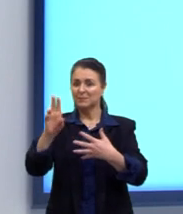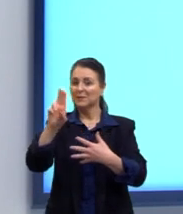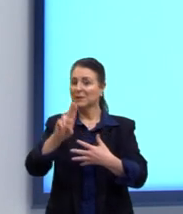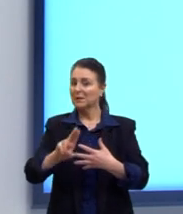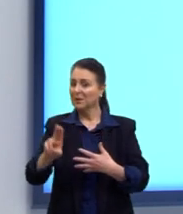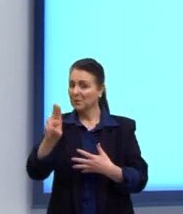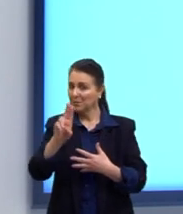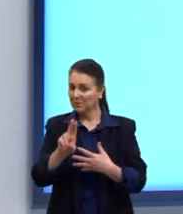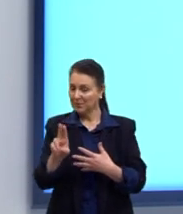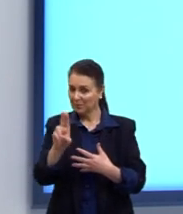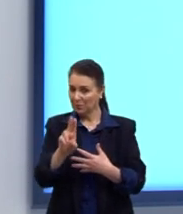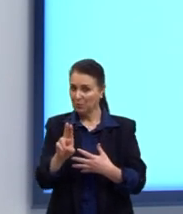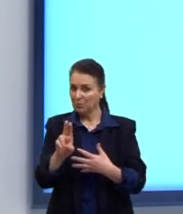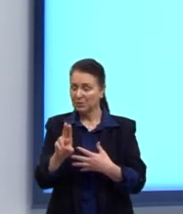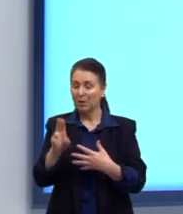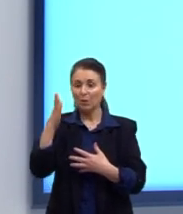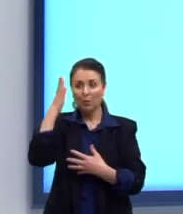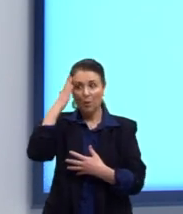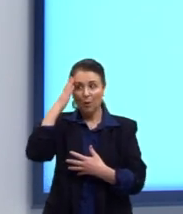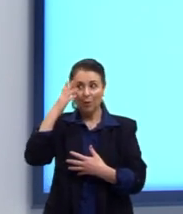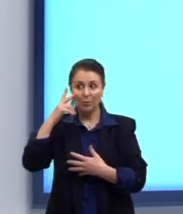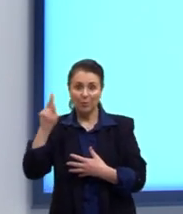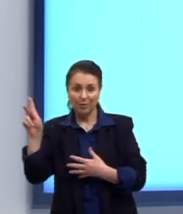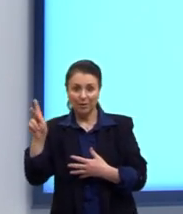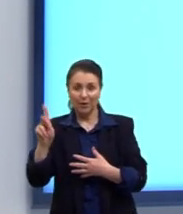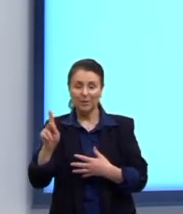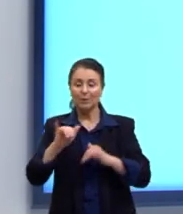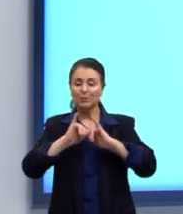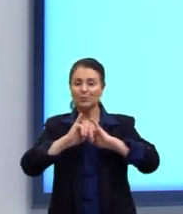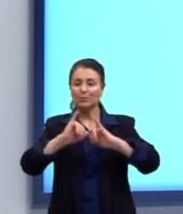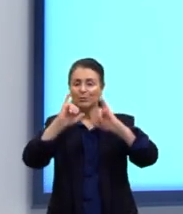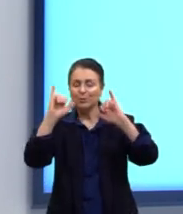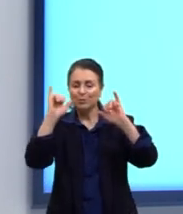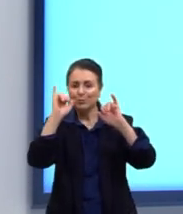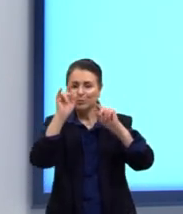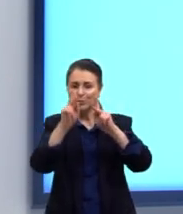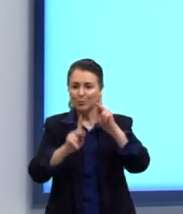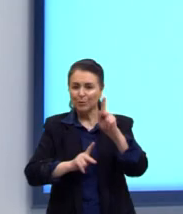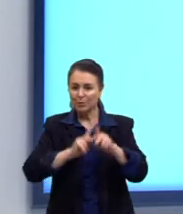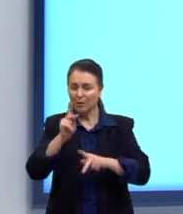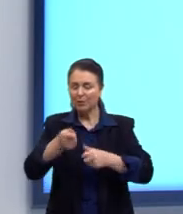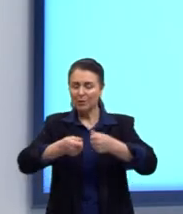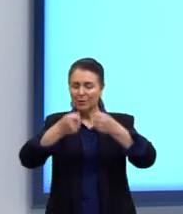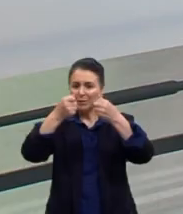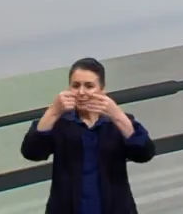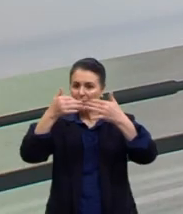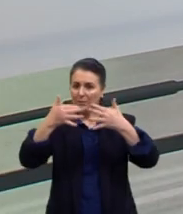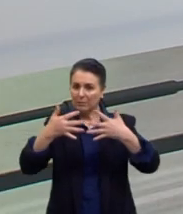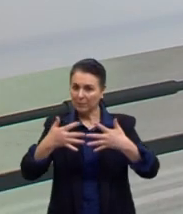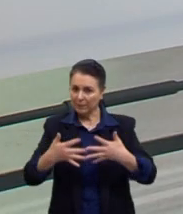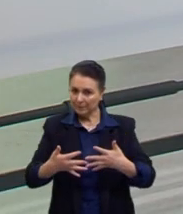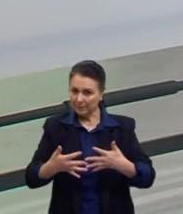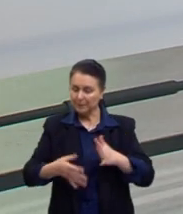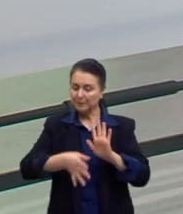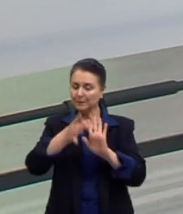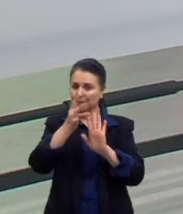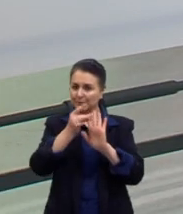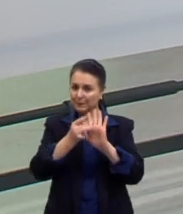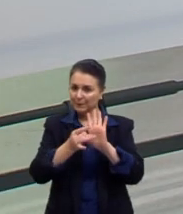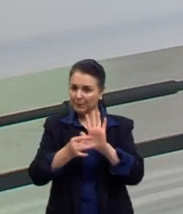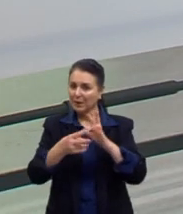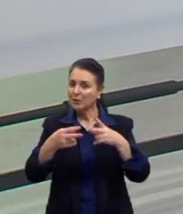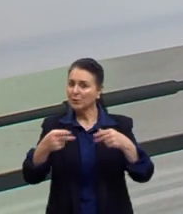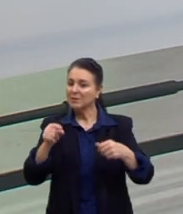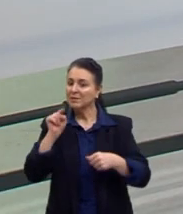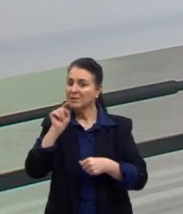esses provérbios, esses ditados populares, para explicar, para justificar as ações que ela